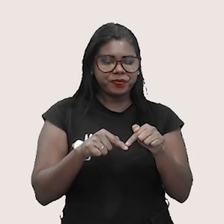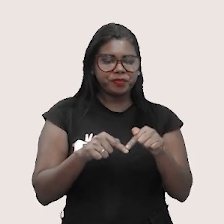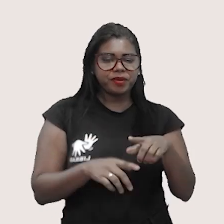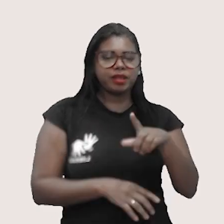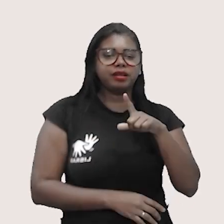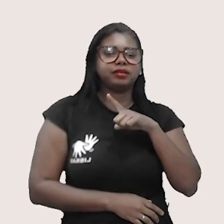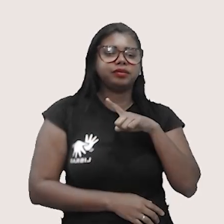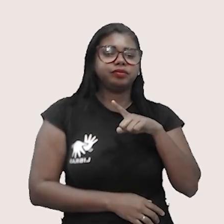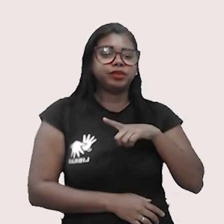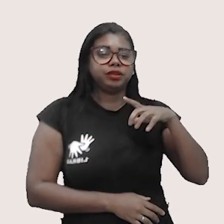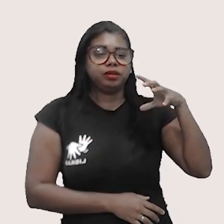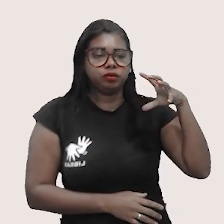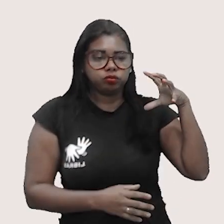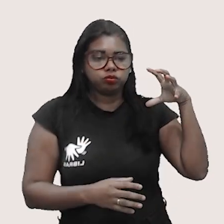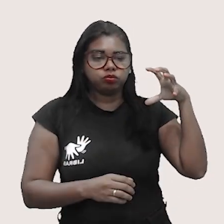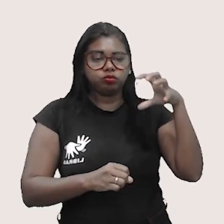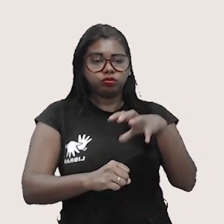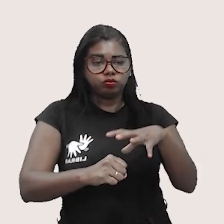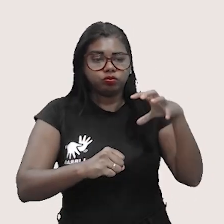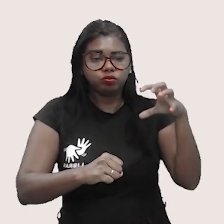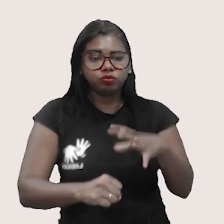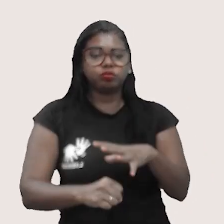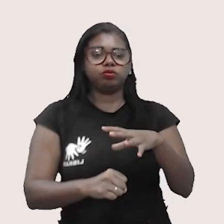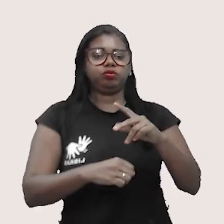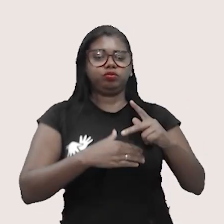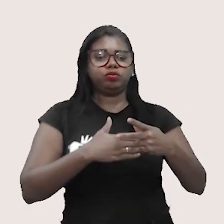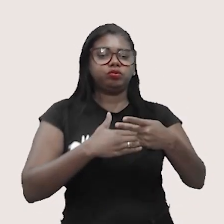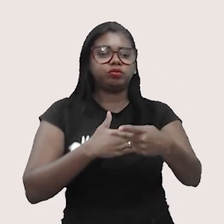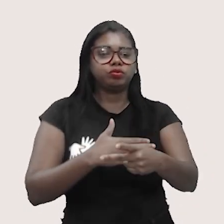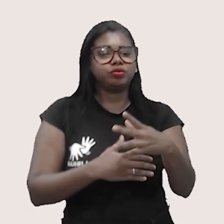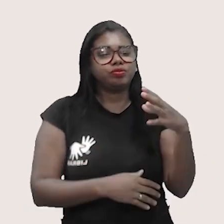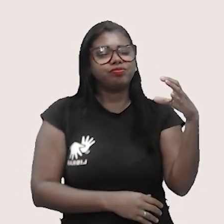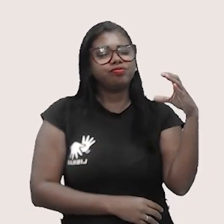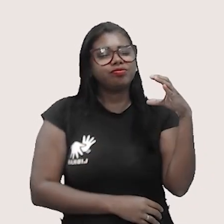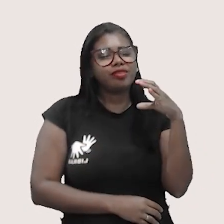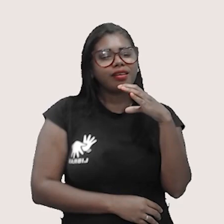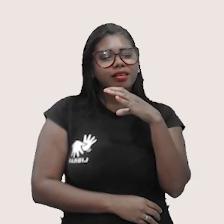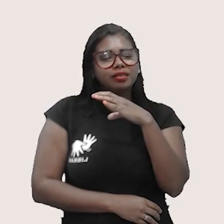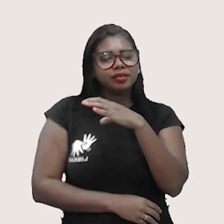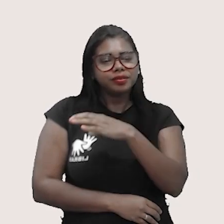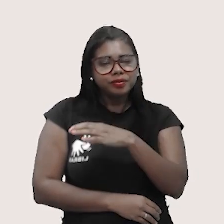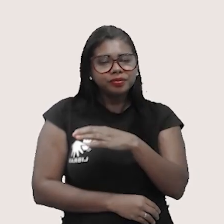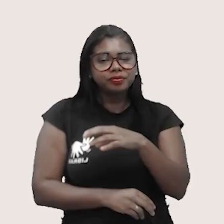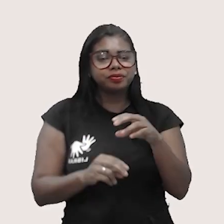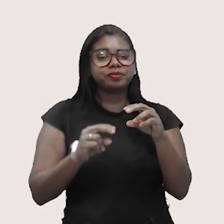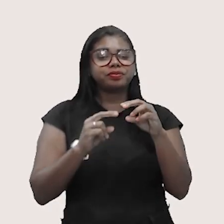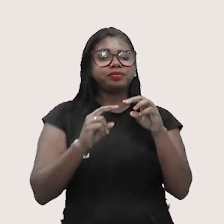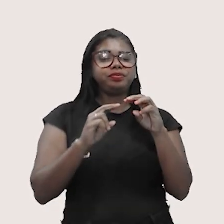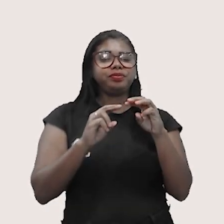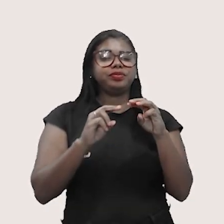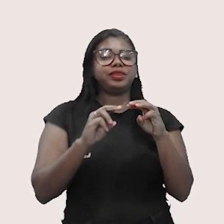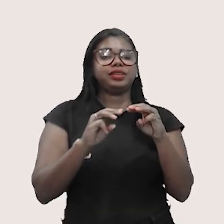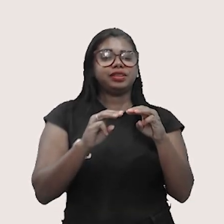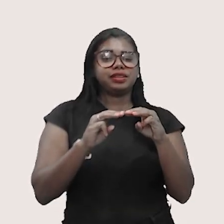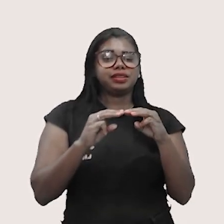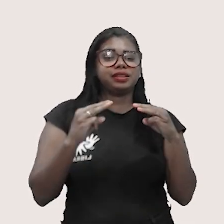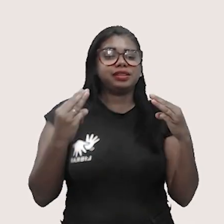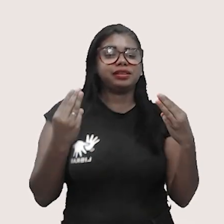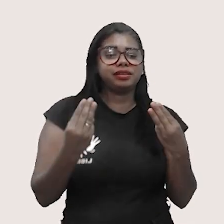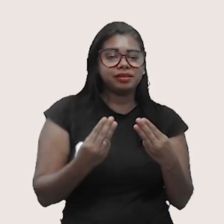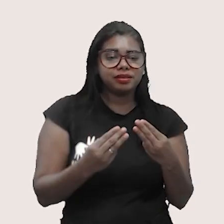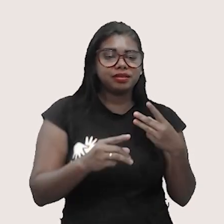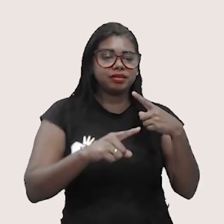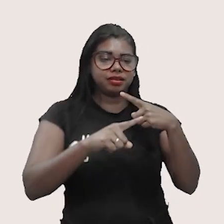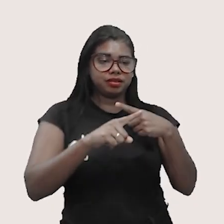pressão constante, o calor, ele que era aquela massa, vezes o calor específico, com a pressão